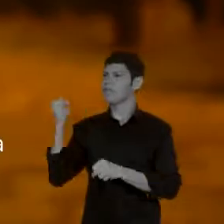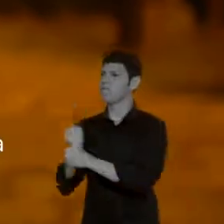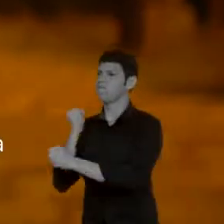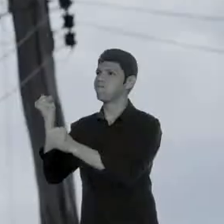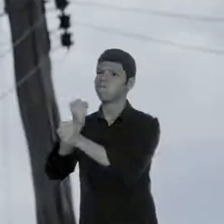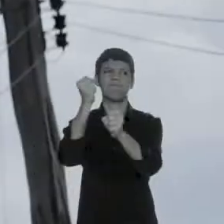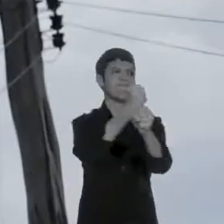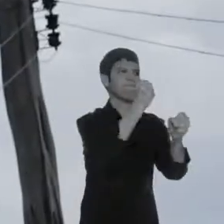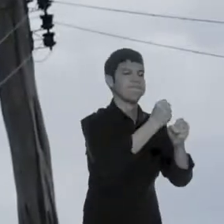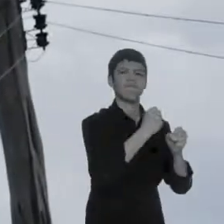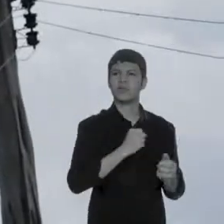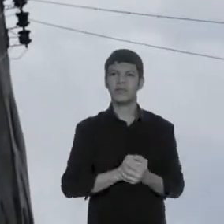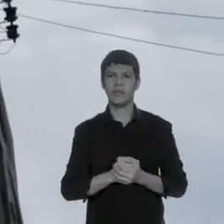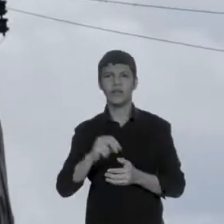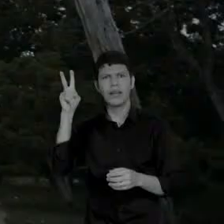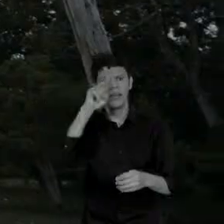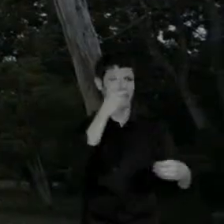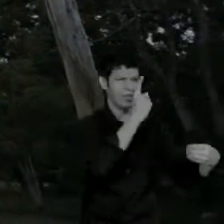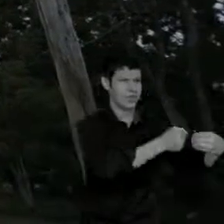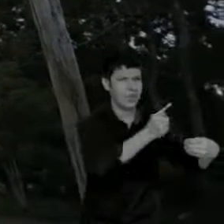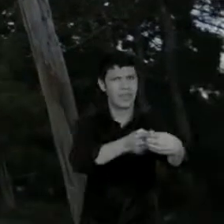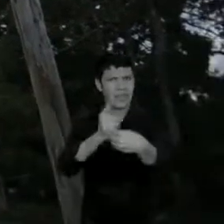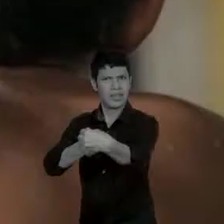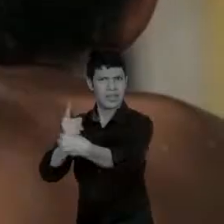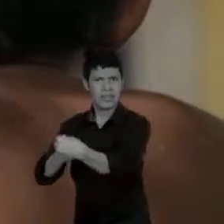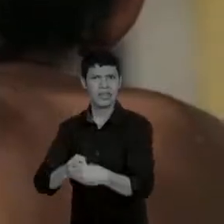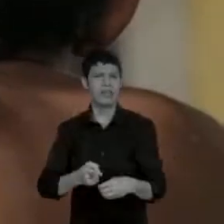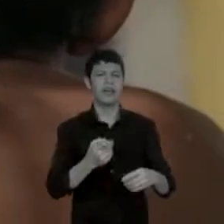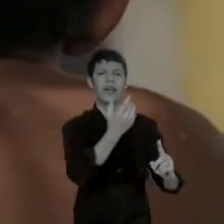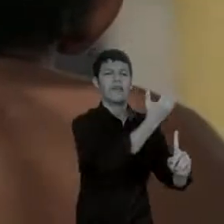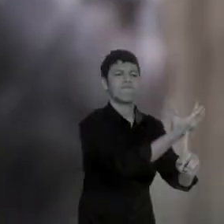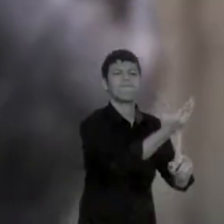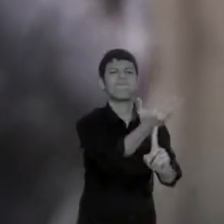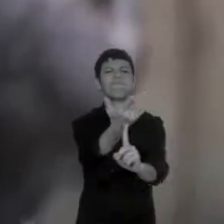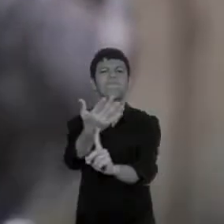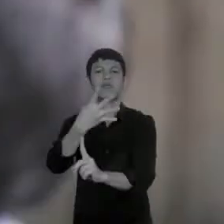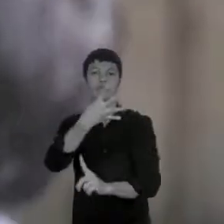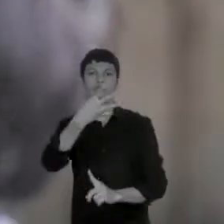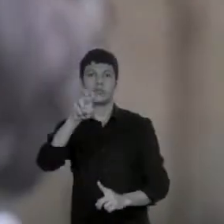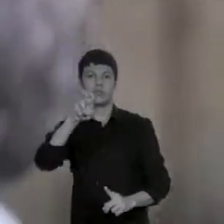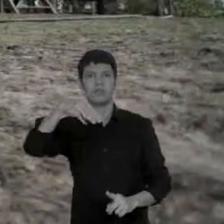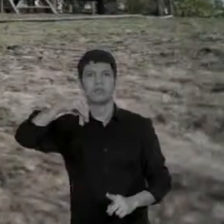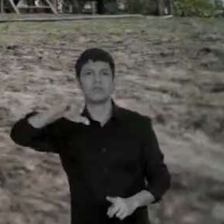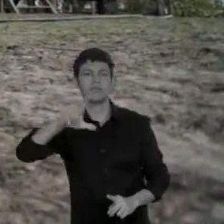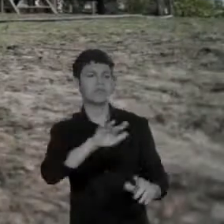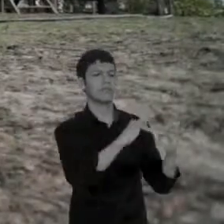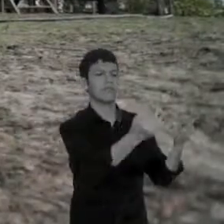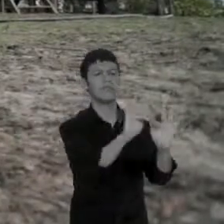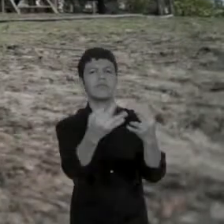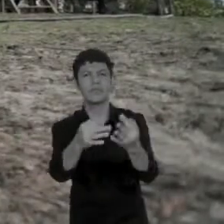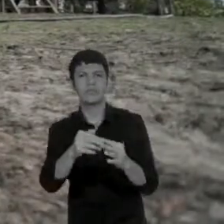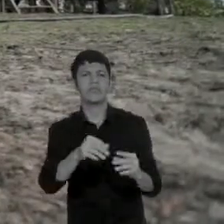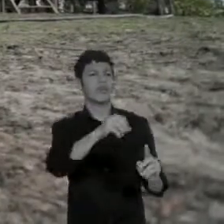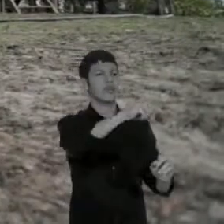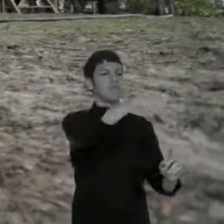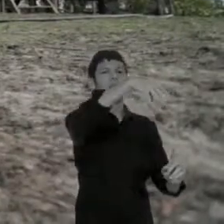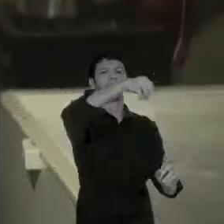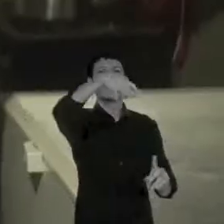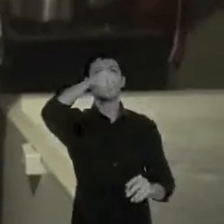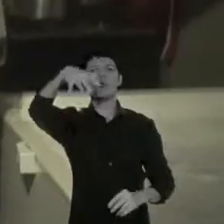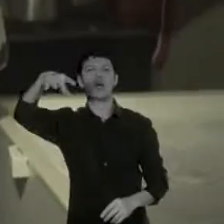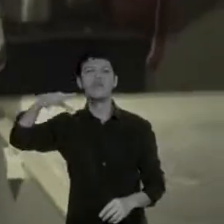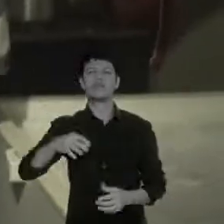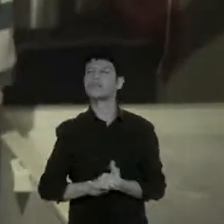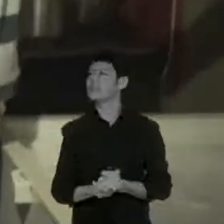obras na época. O Luz para Todos iluminou a casa e a vida de 45 mil famílias no interior do Amazonas.